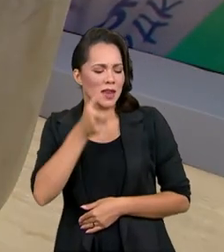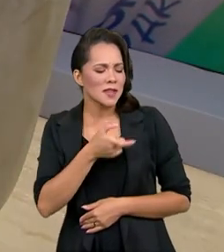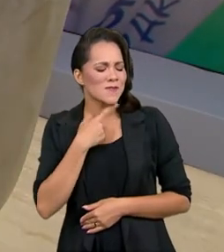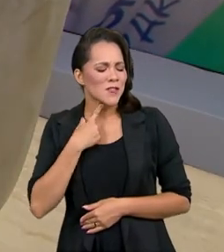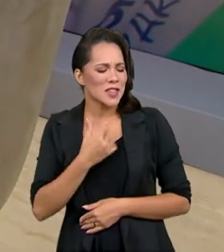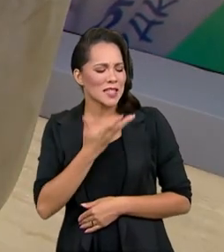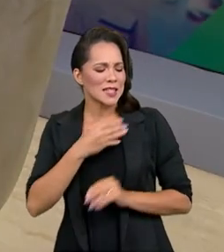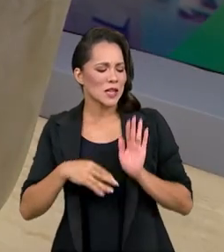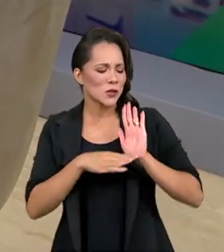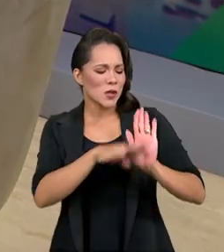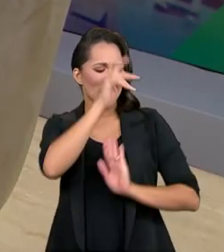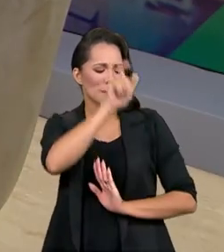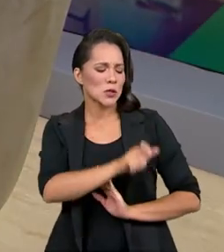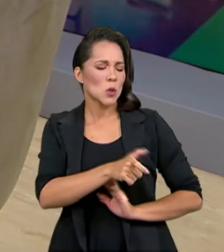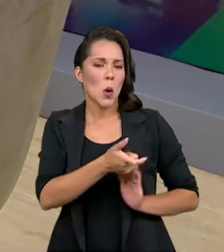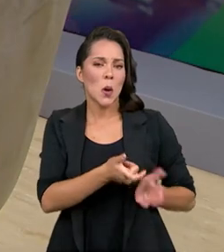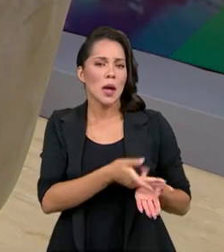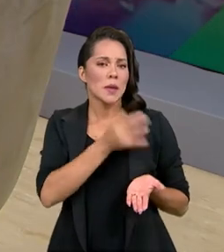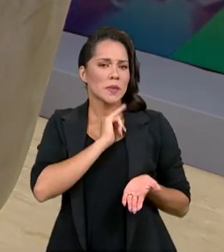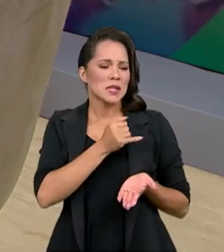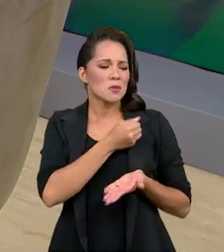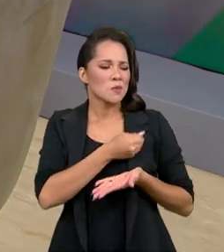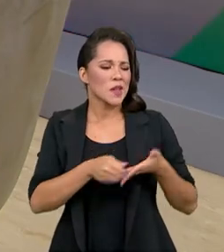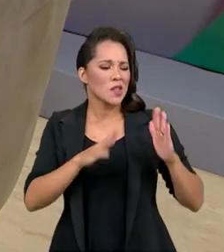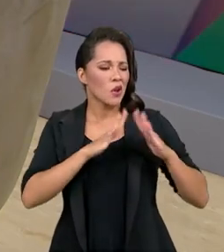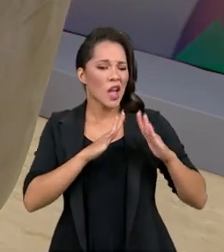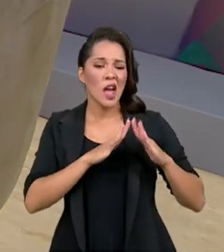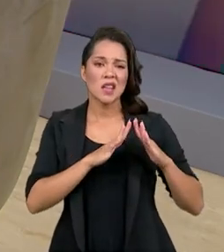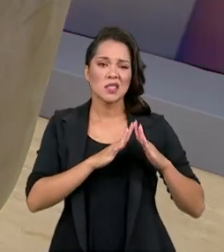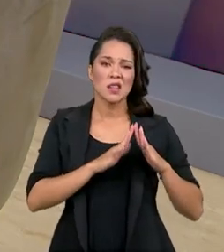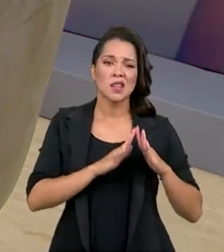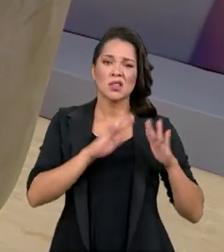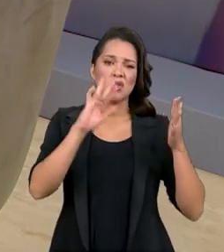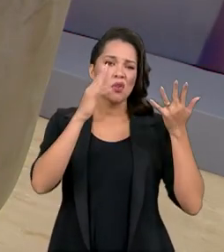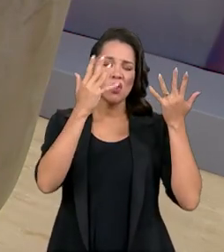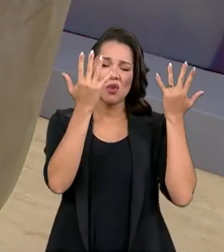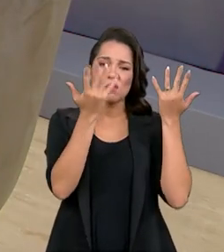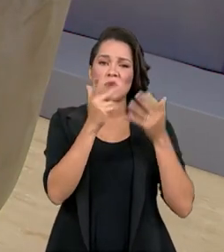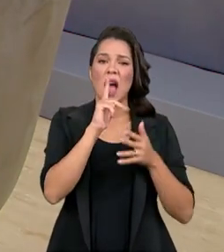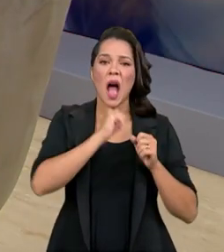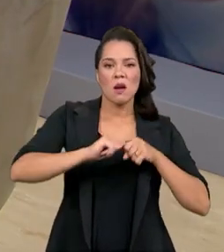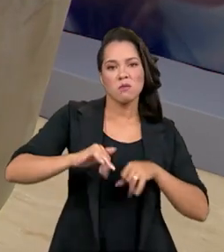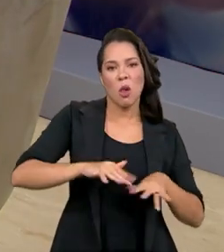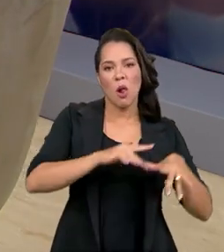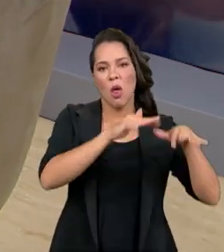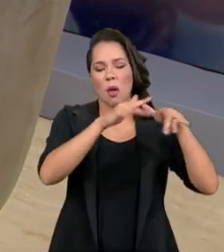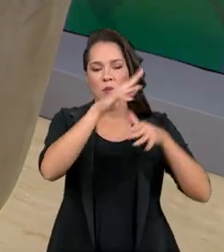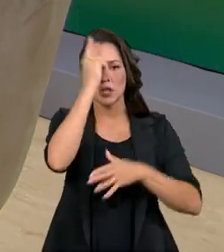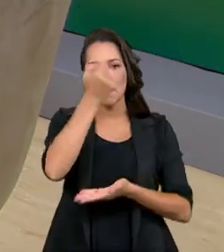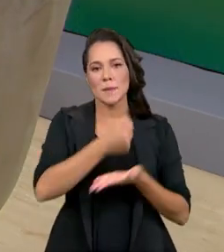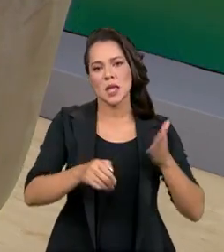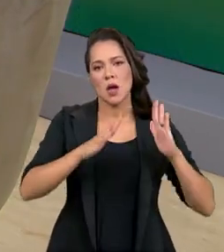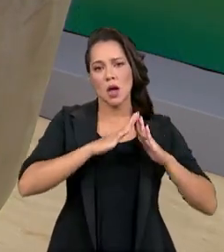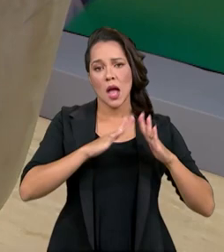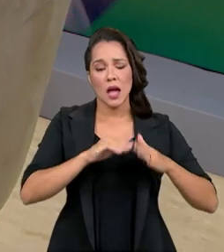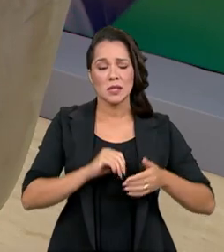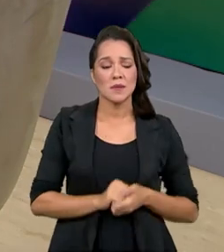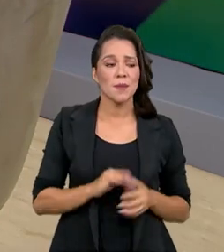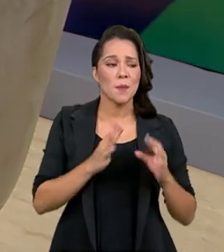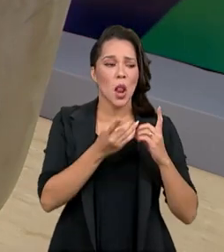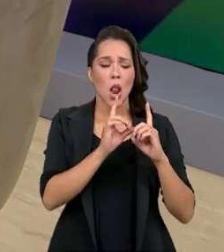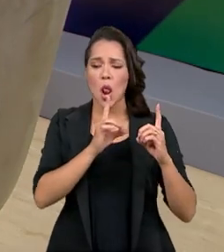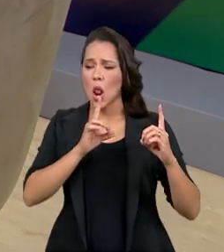vontade de ajudar uma pessoa que perdeu uma casa numa situação de enchentes, por exemplo, e é muito